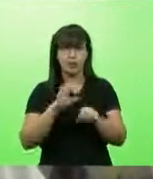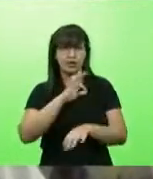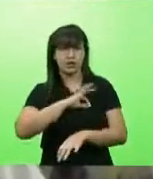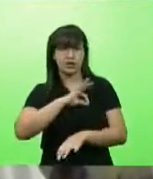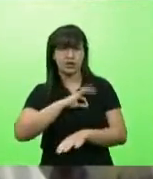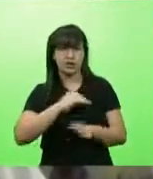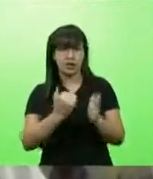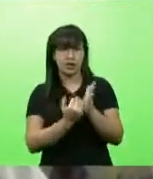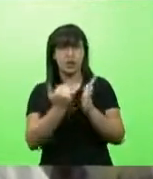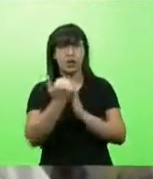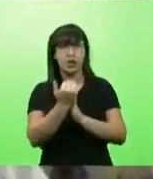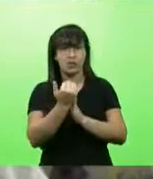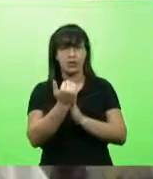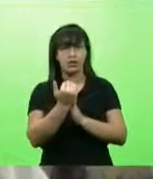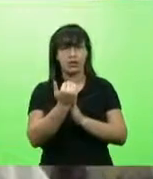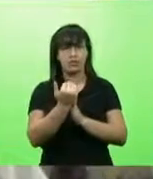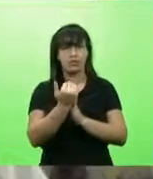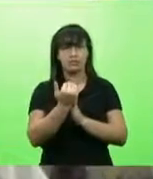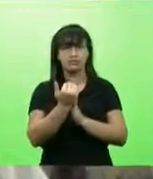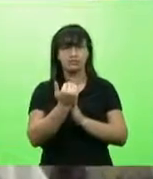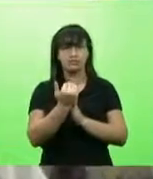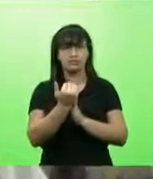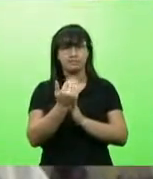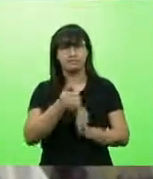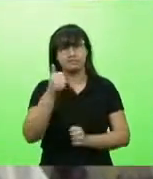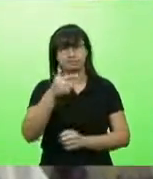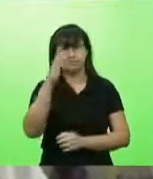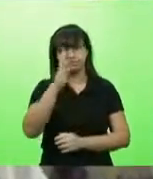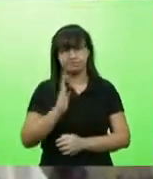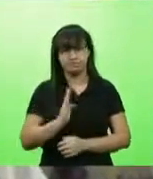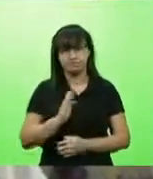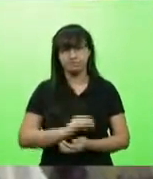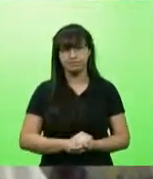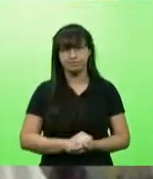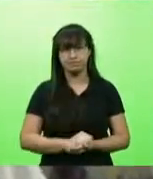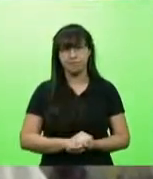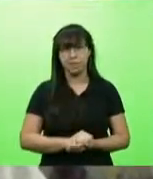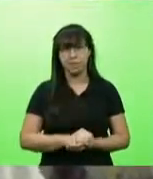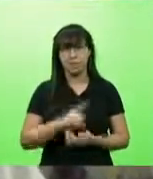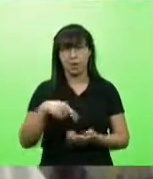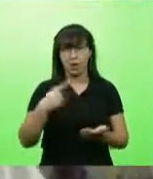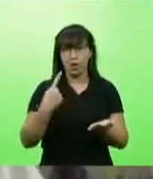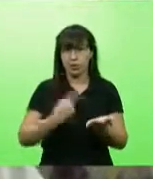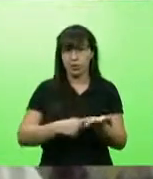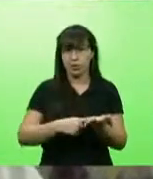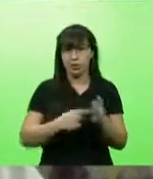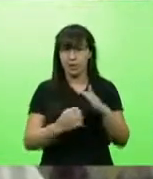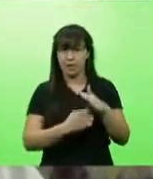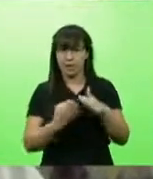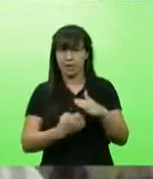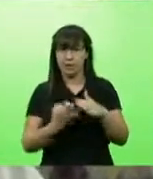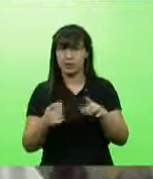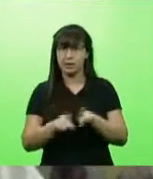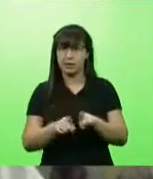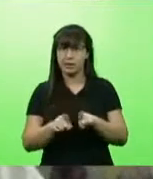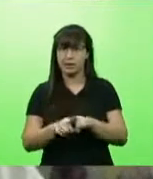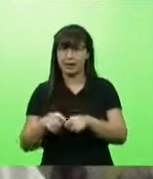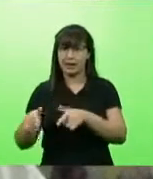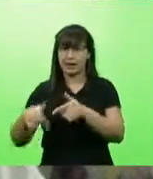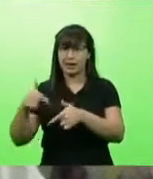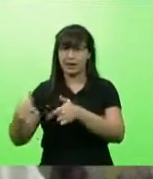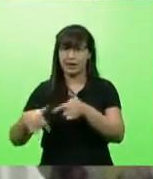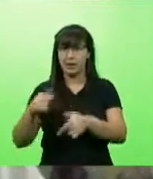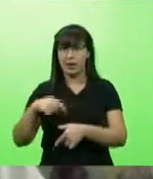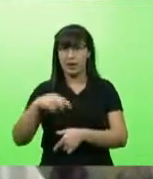mínimo nacional. A variação esse ano acordada entre setor empresarial e de trabalhadores é do